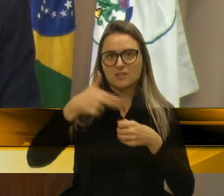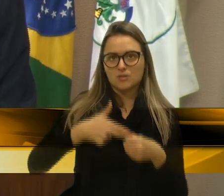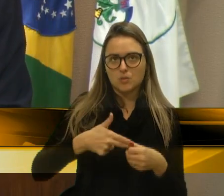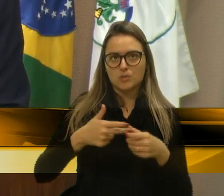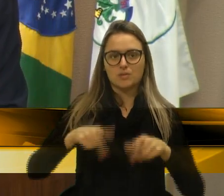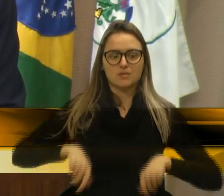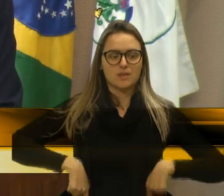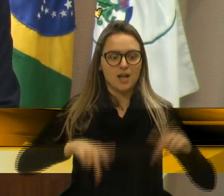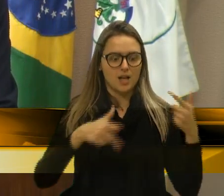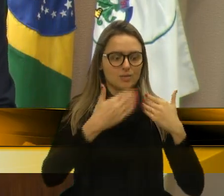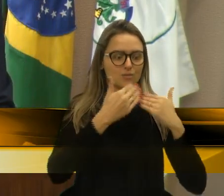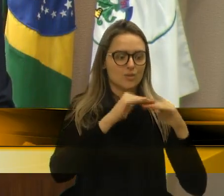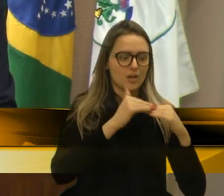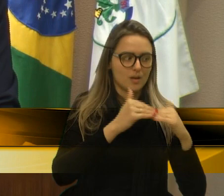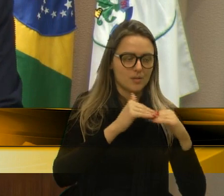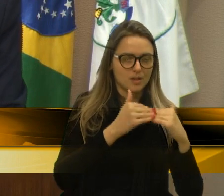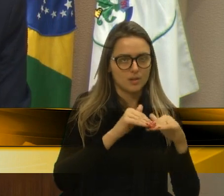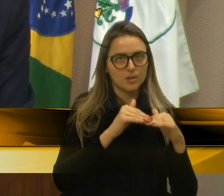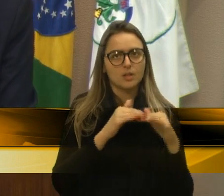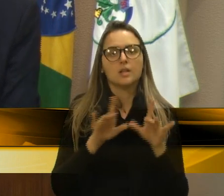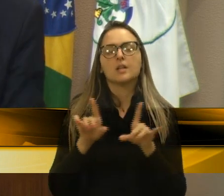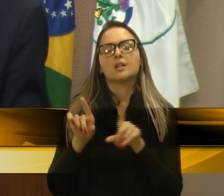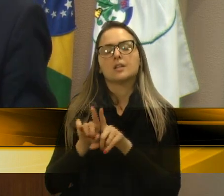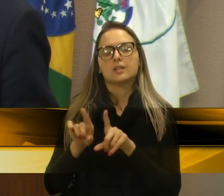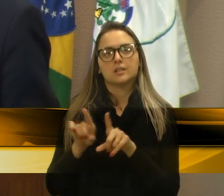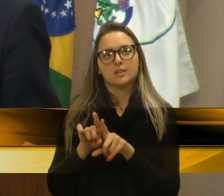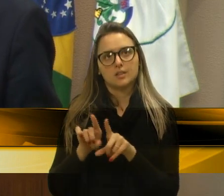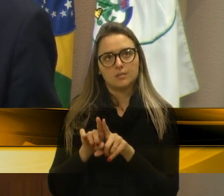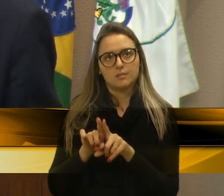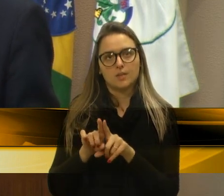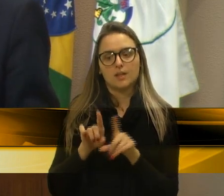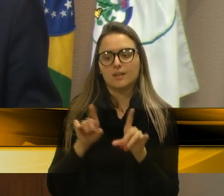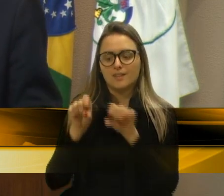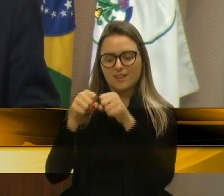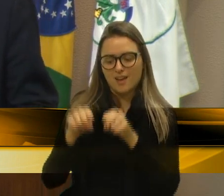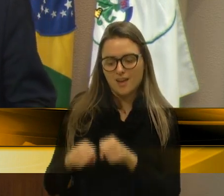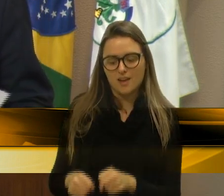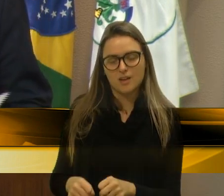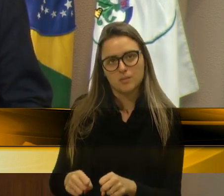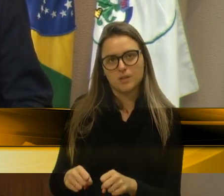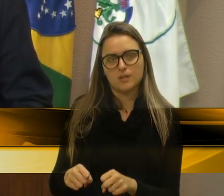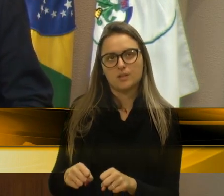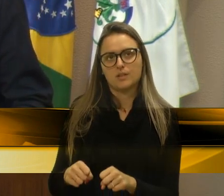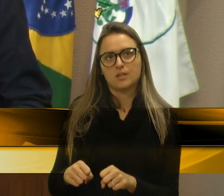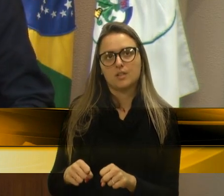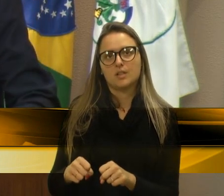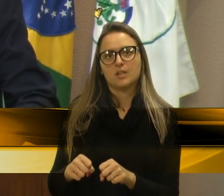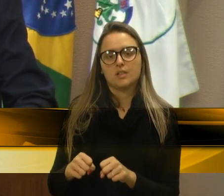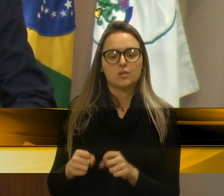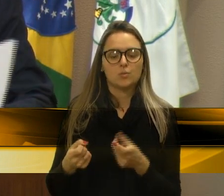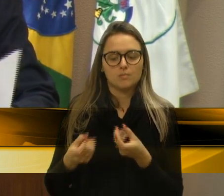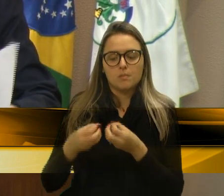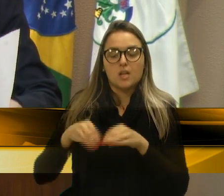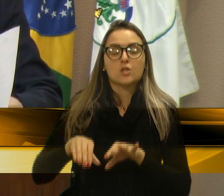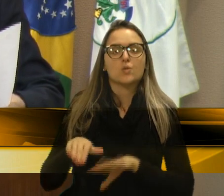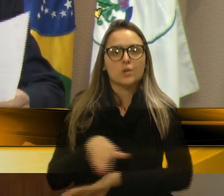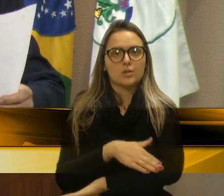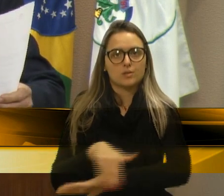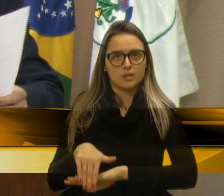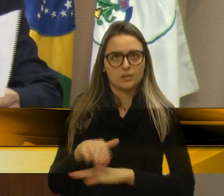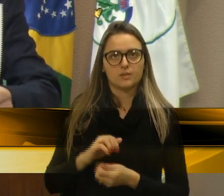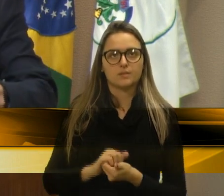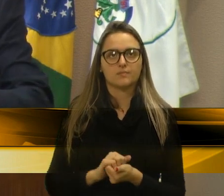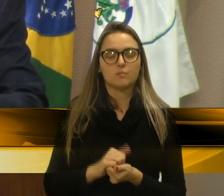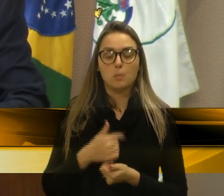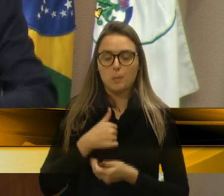caminhão, incluindo, estraga os asfaltos do nosso interior. E de imediato, então,